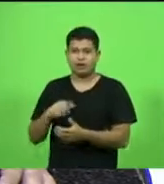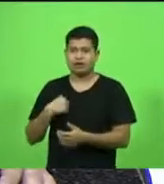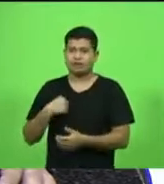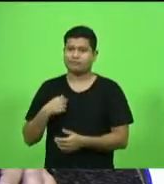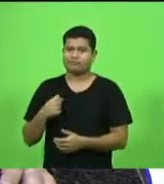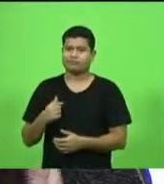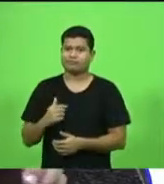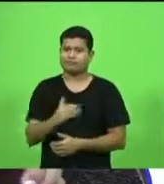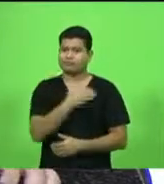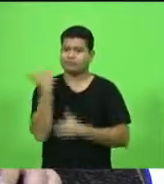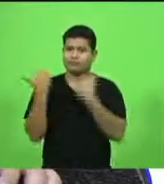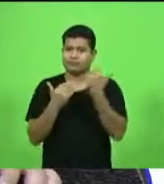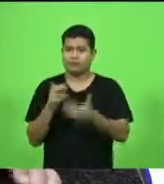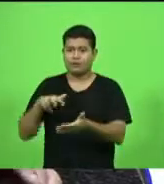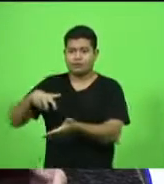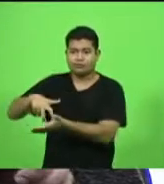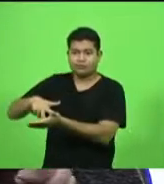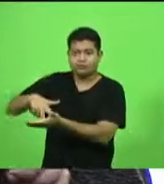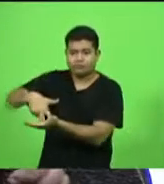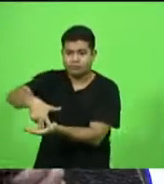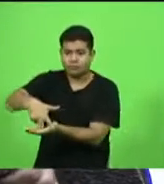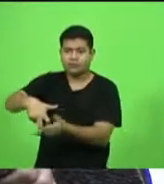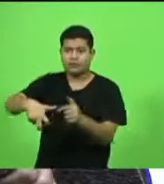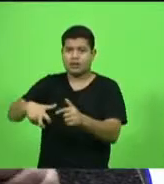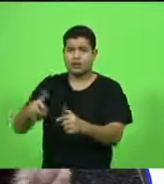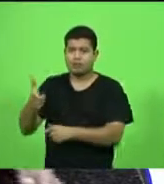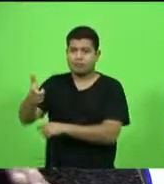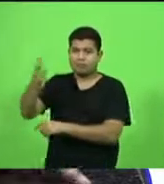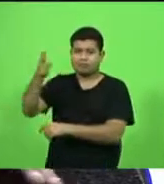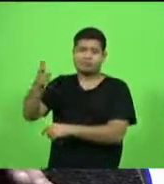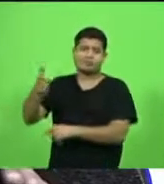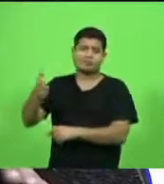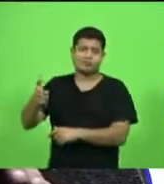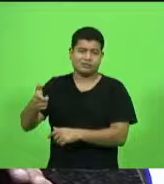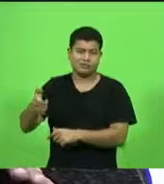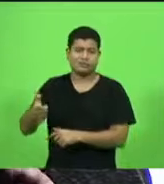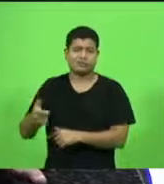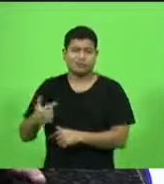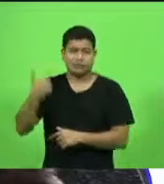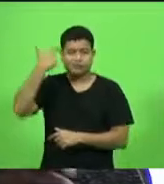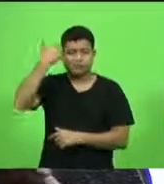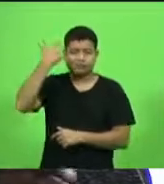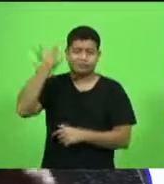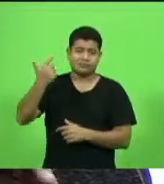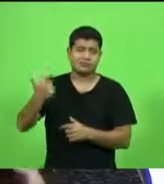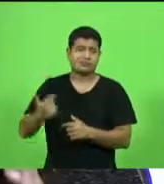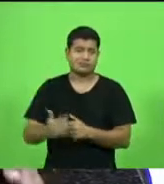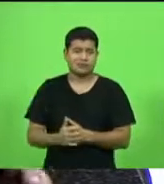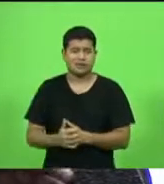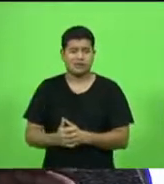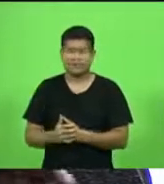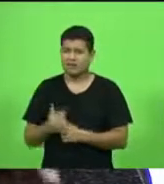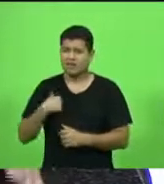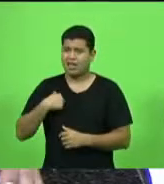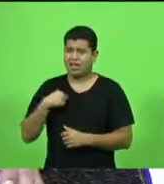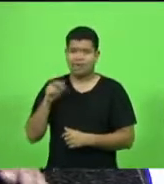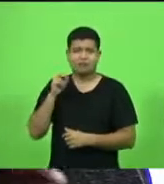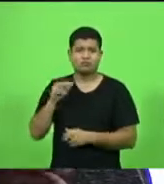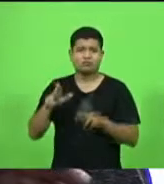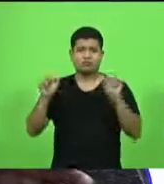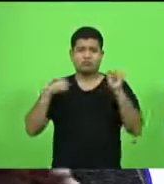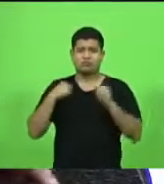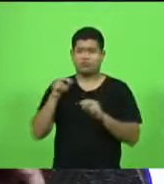atiraram contra a nuca dele, um tentou fugir e morreu dentro de uma valeta. Uma das coisas mais horríveis que eu já vi na minha vida.